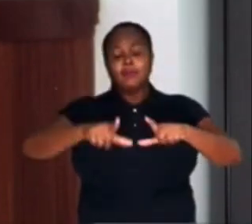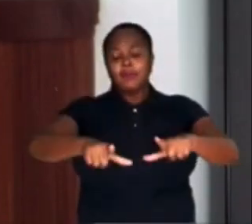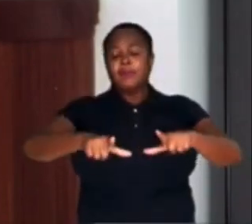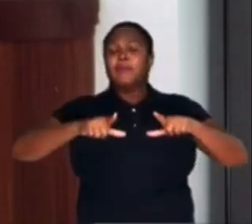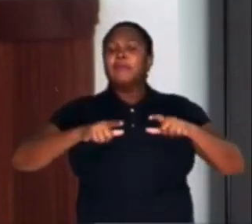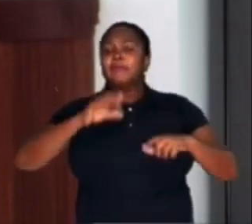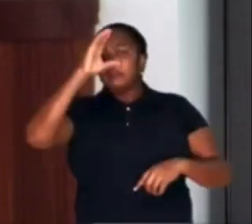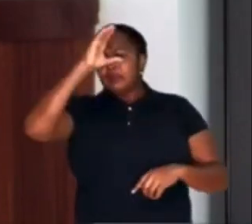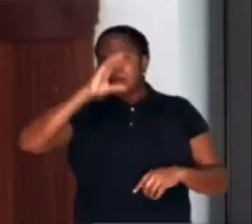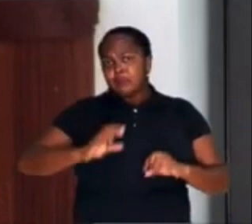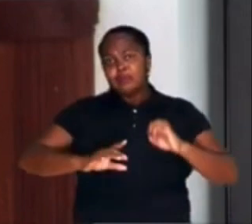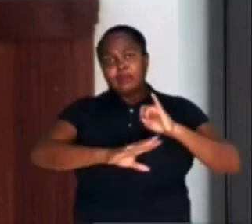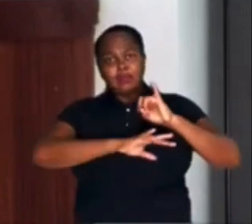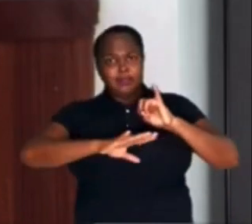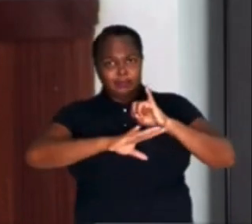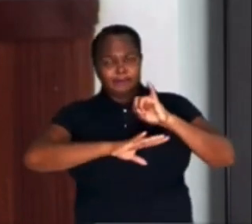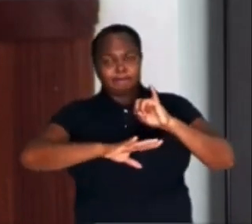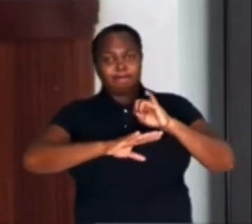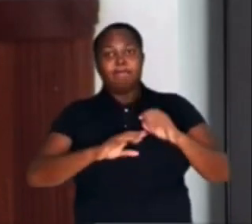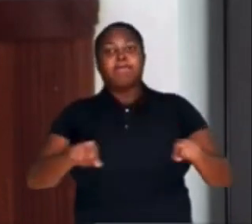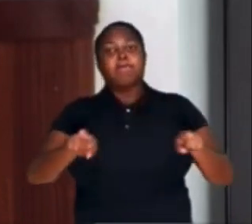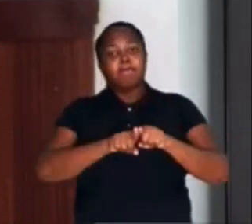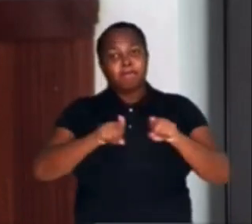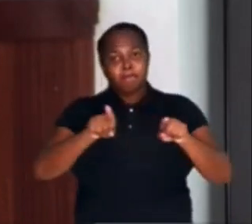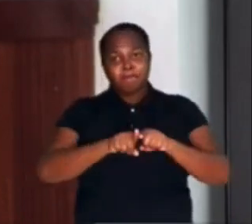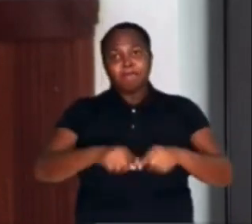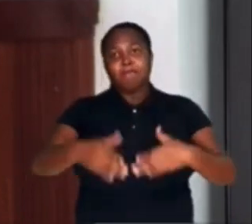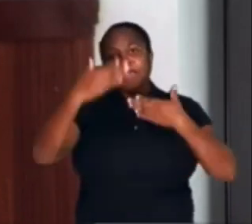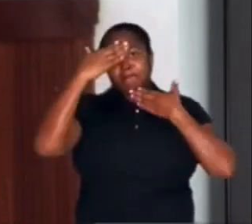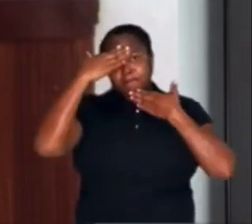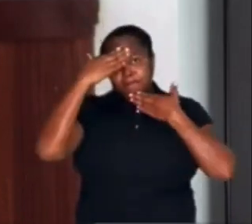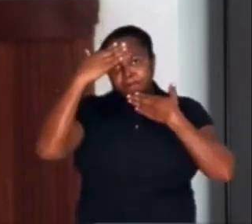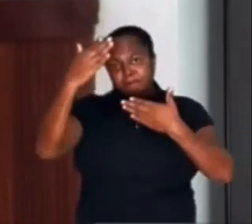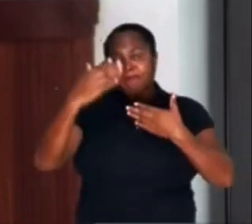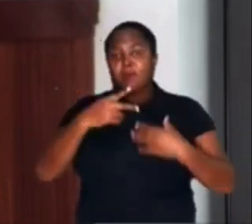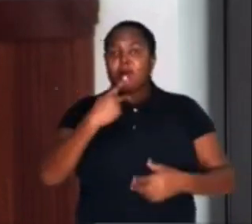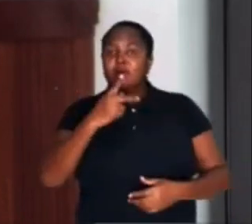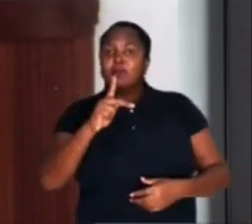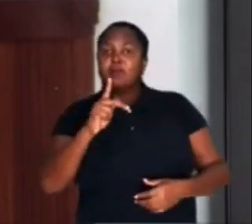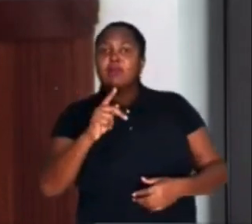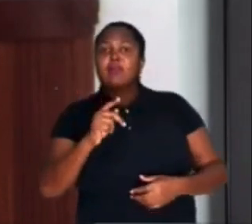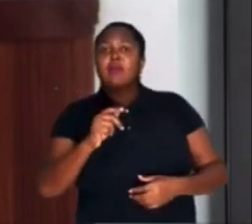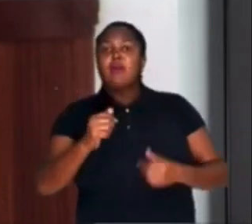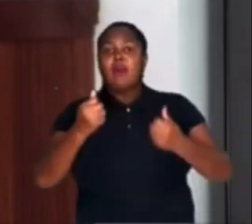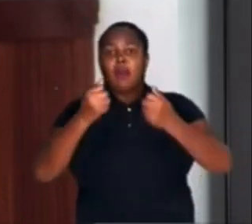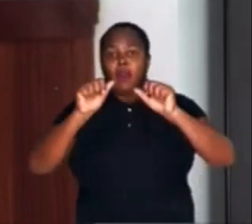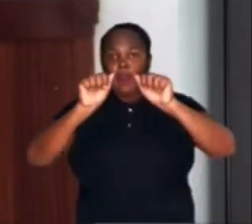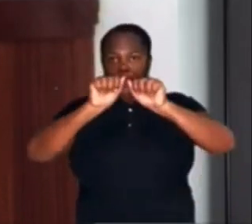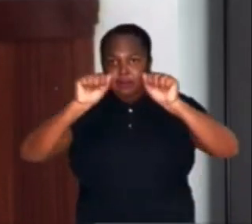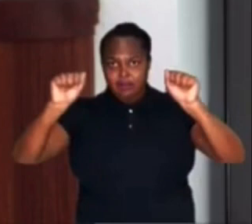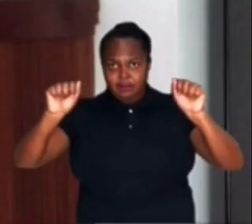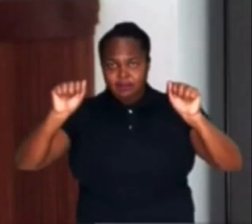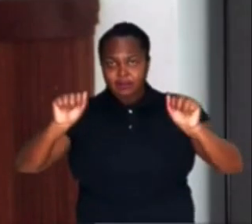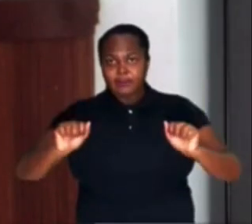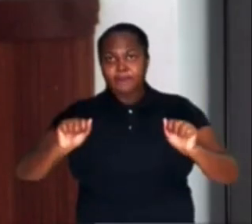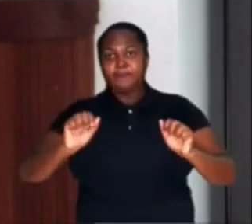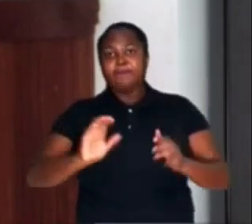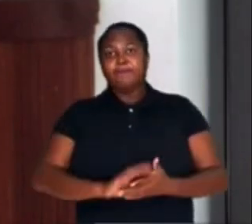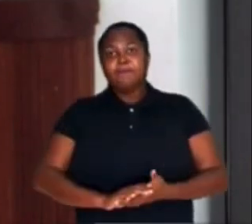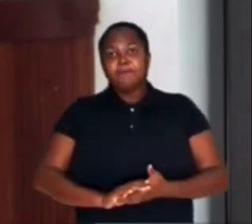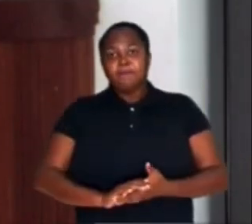Quero agradecer também ao seu assessor, jornalista Francisco Seixas, por ter levado a sugestão do meu nome.